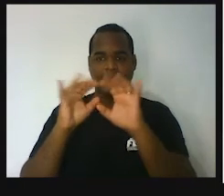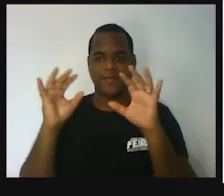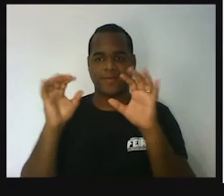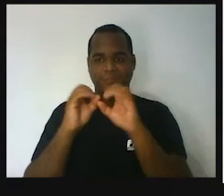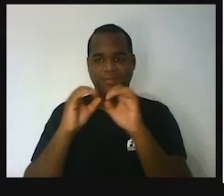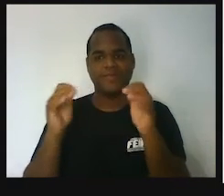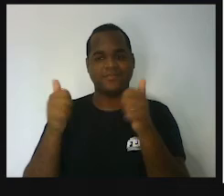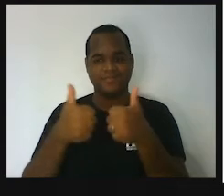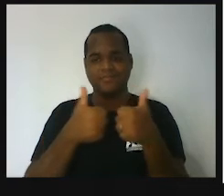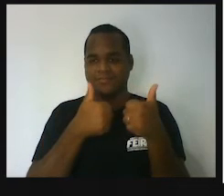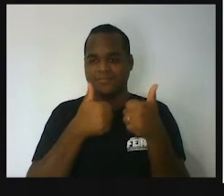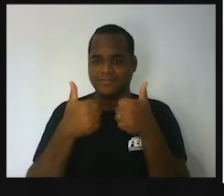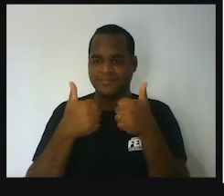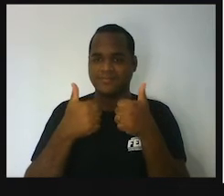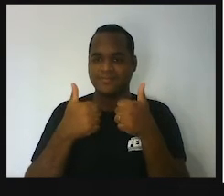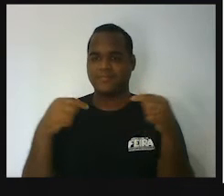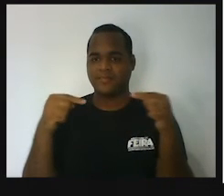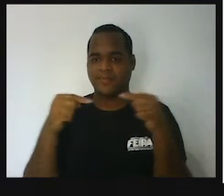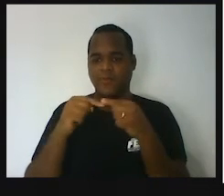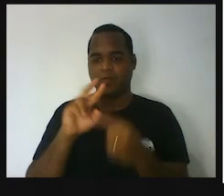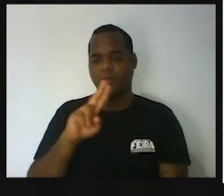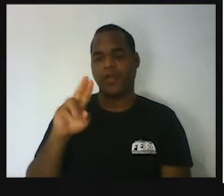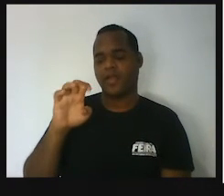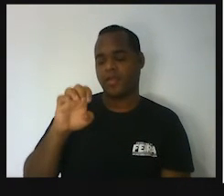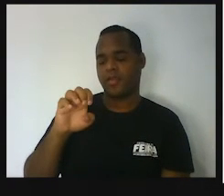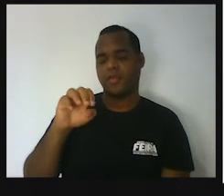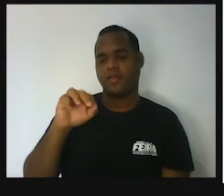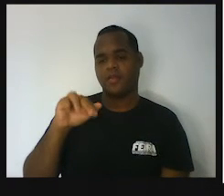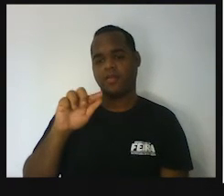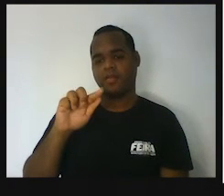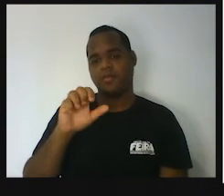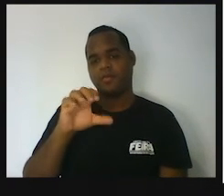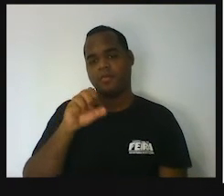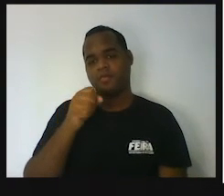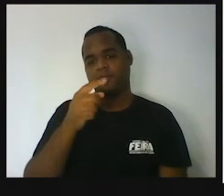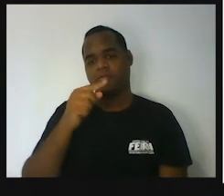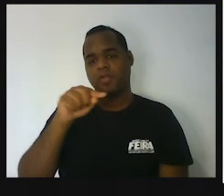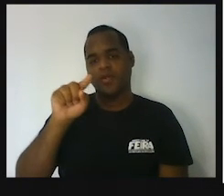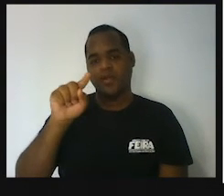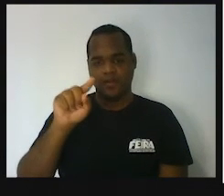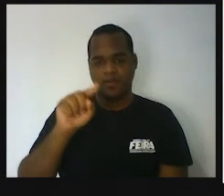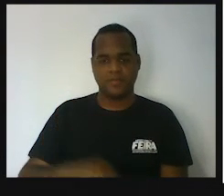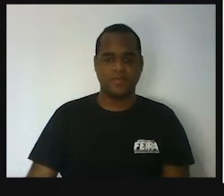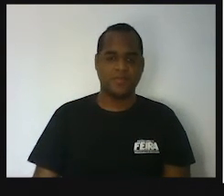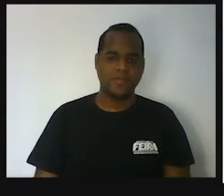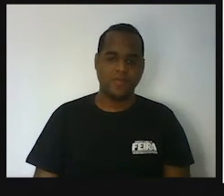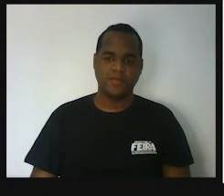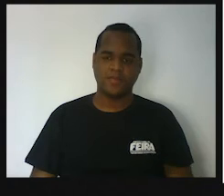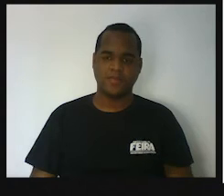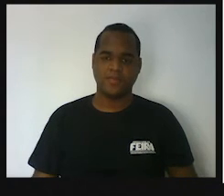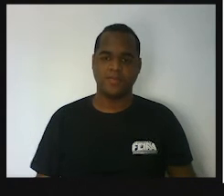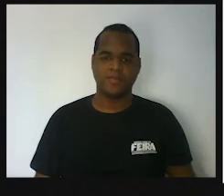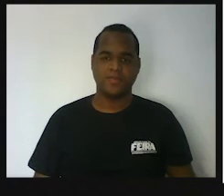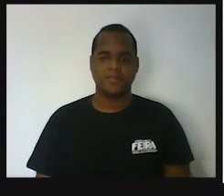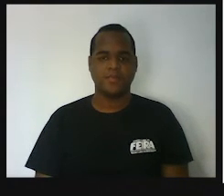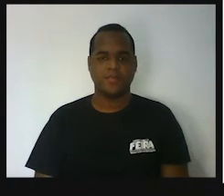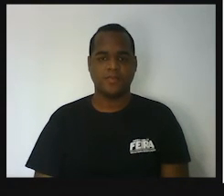Ó. Isso é uma equação. Isso aqui é uma equação.